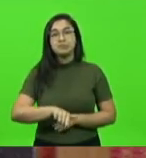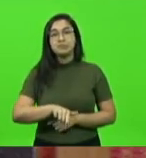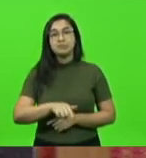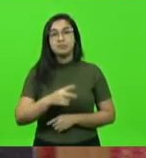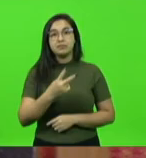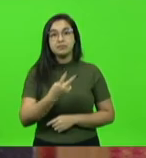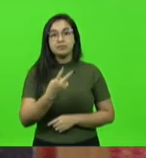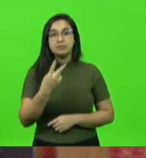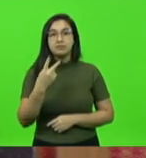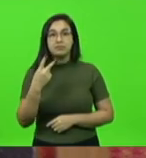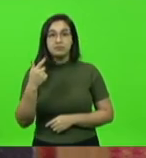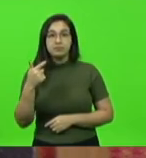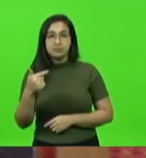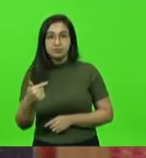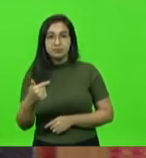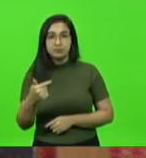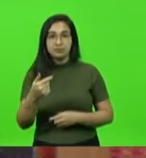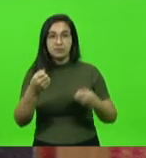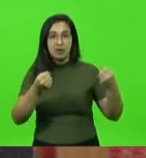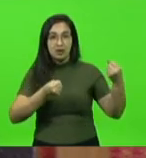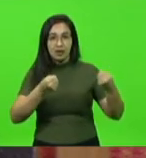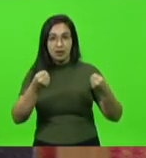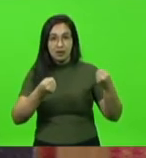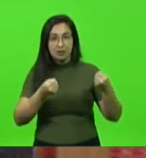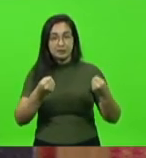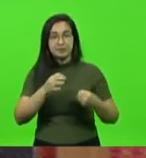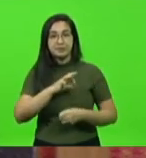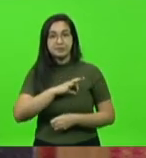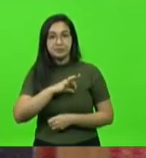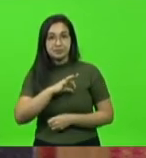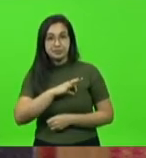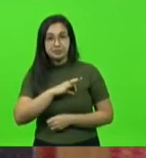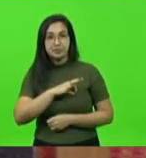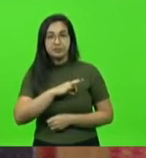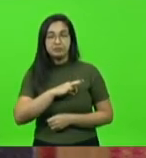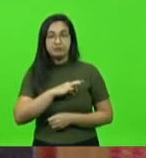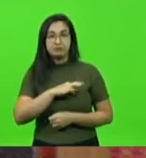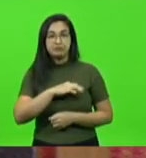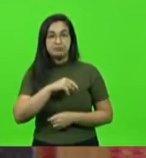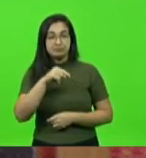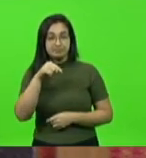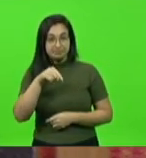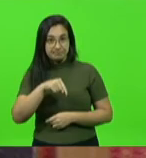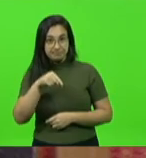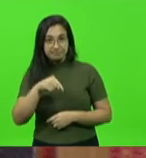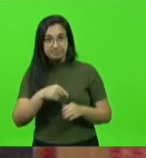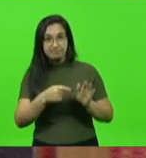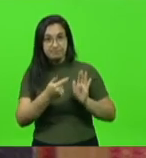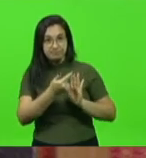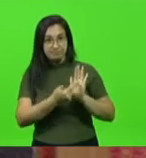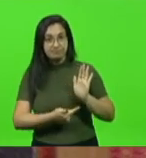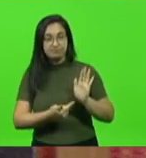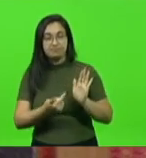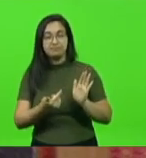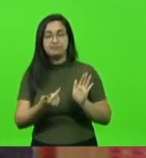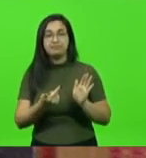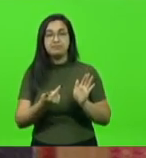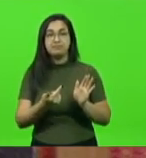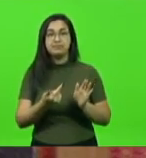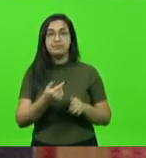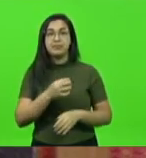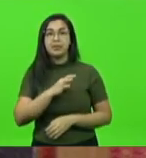viaturas e aqui nessa prestação de contas a polícia civil do estado